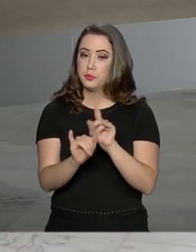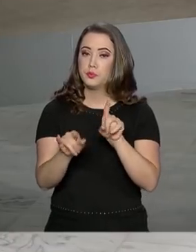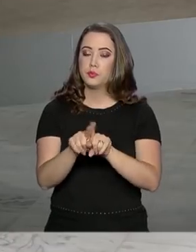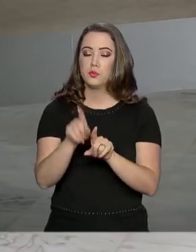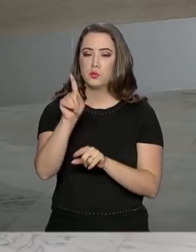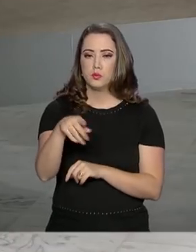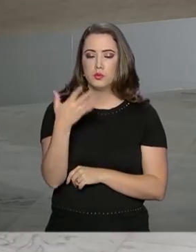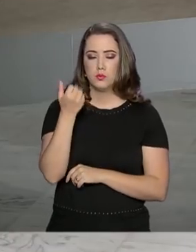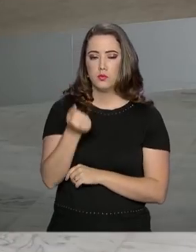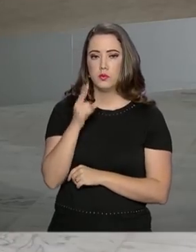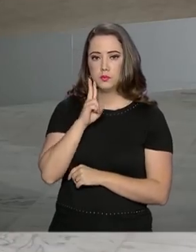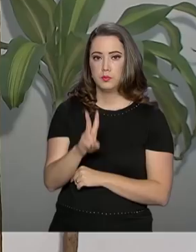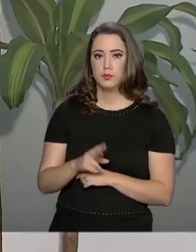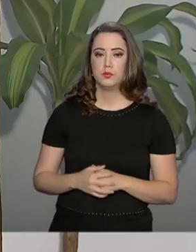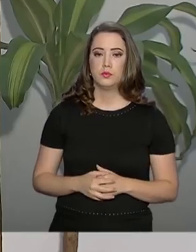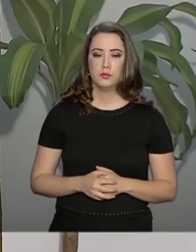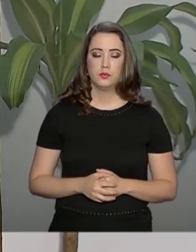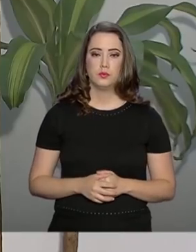Vasconcelos.